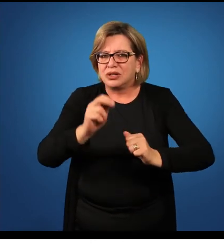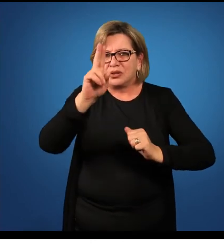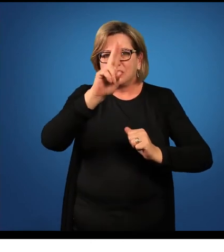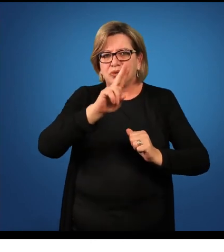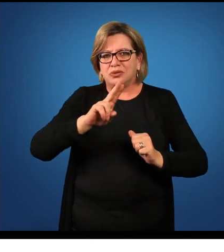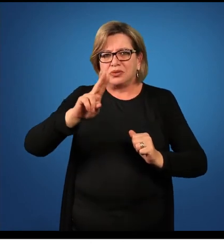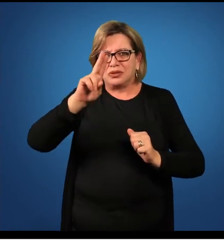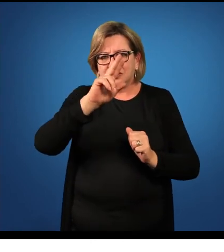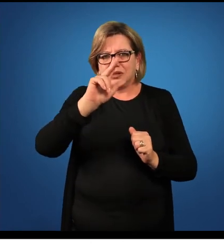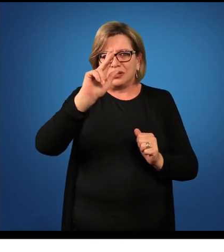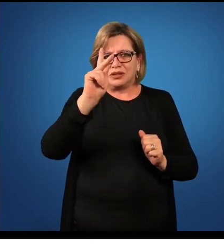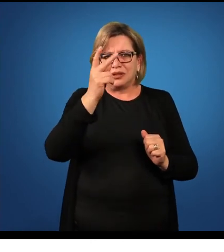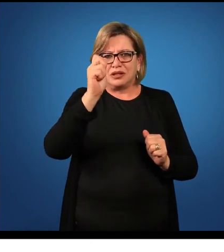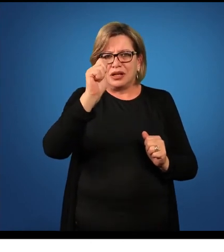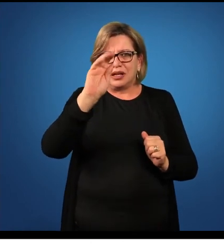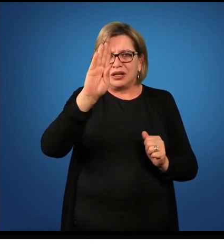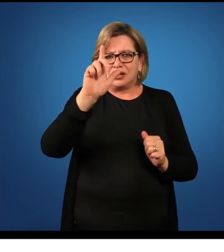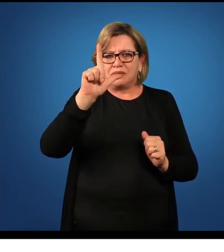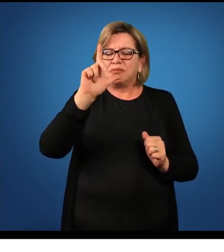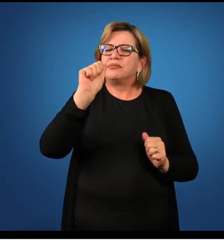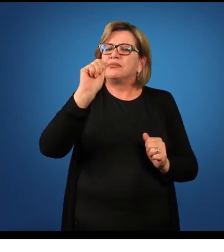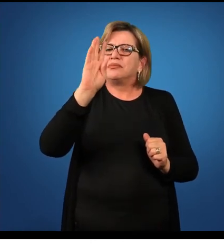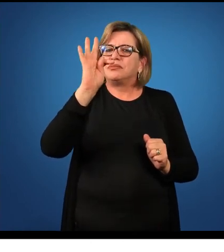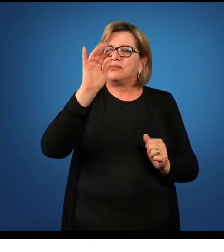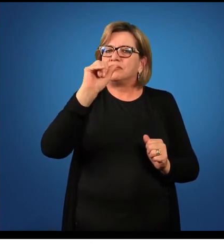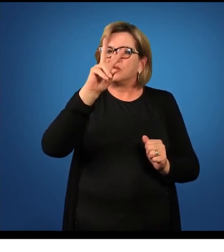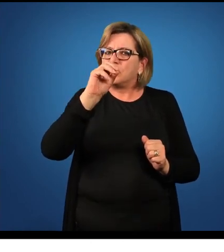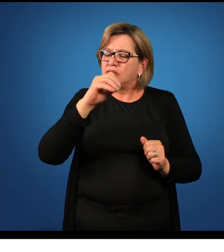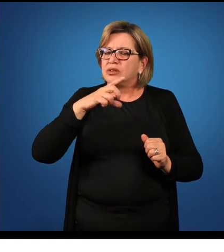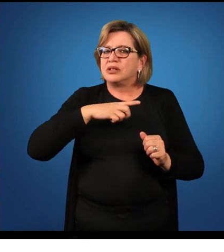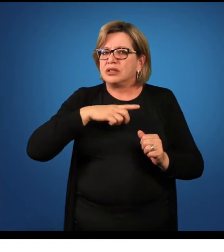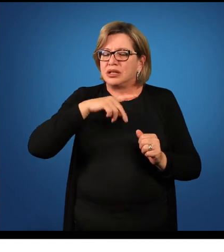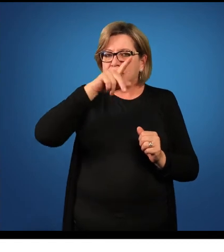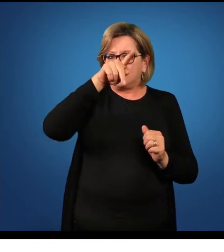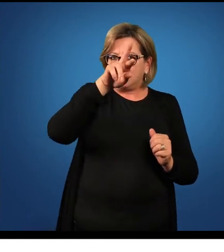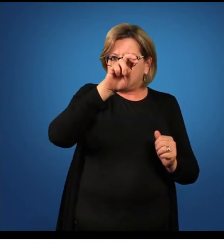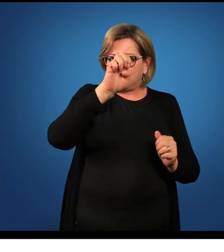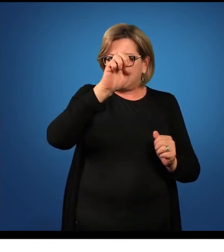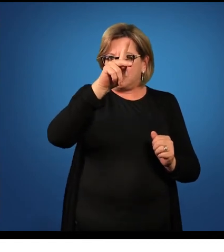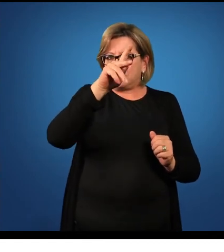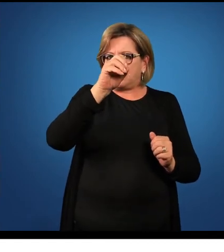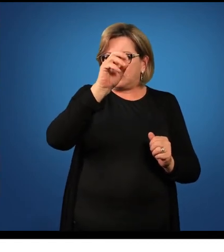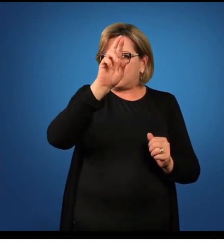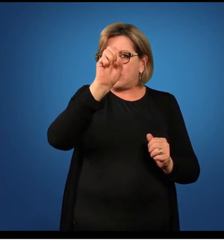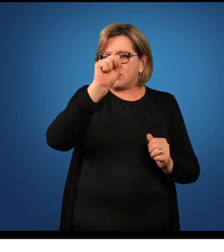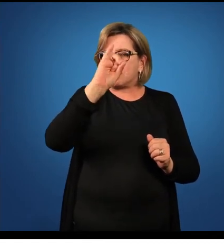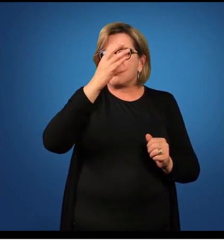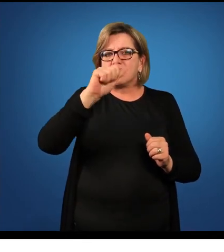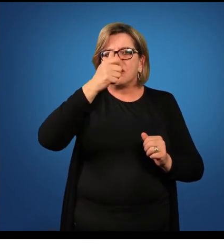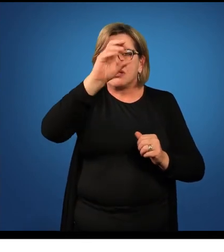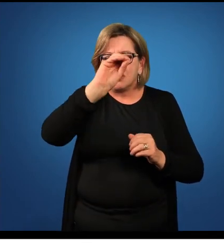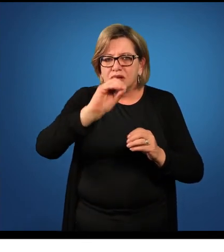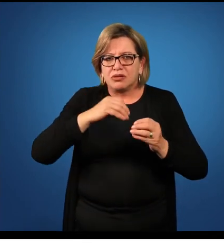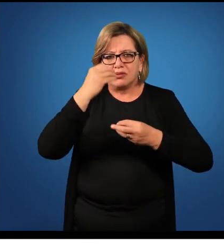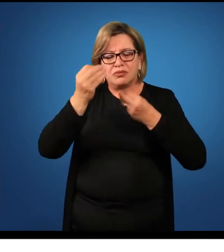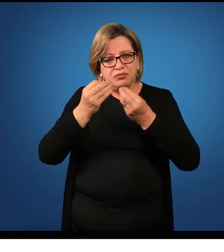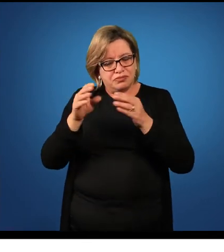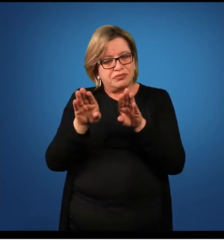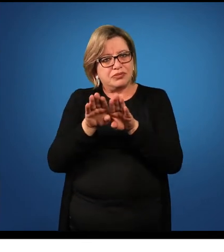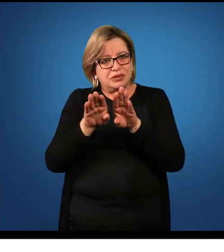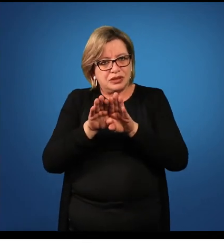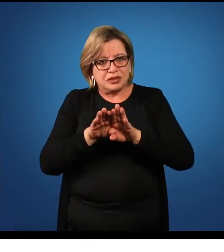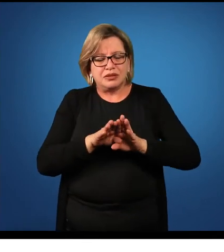ablativo antecedido pela preposição com adjunto adverbial de instrumento e meio traduz também com o caso